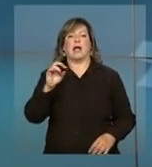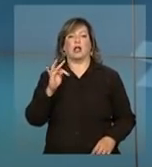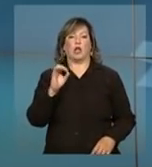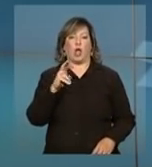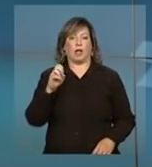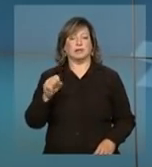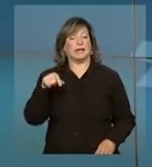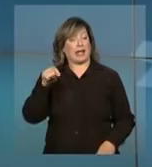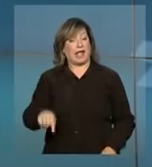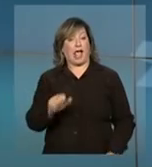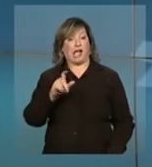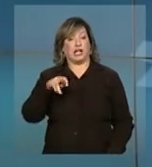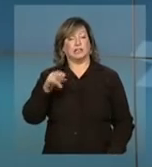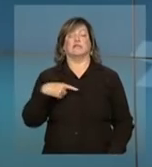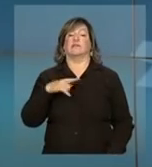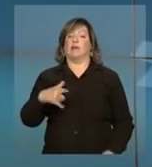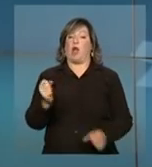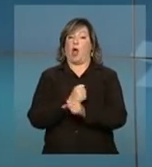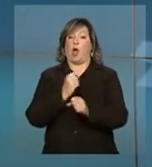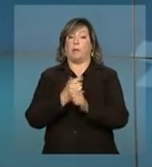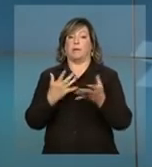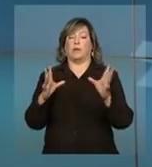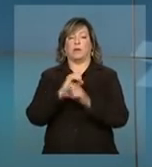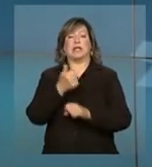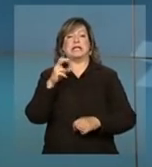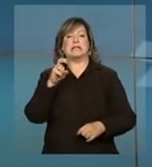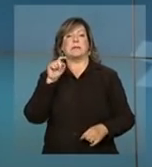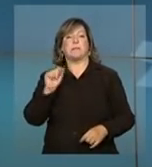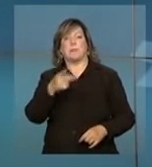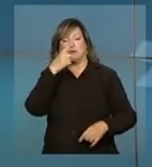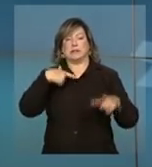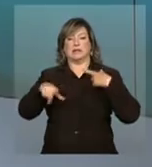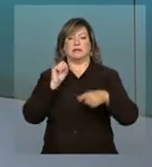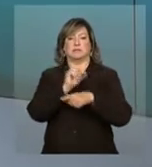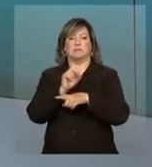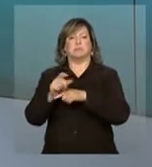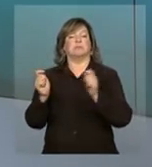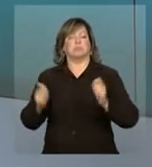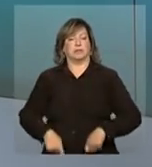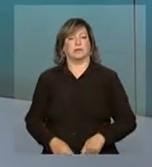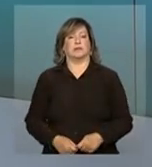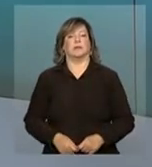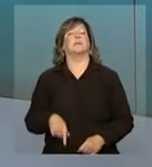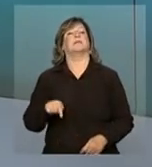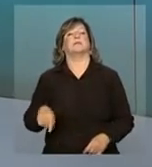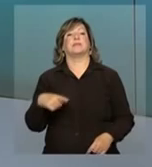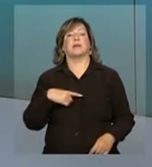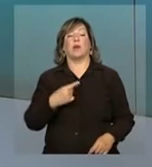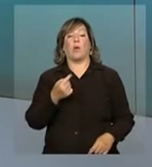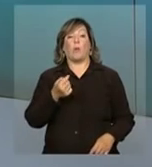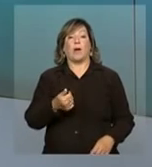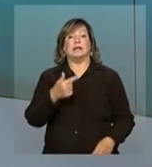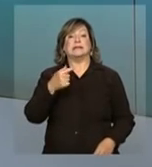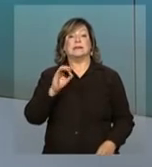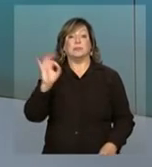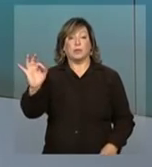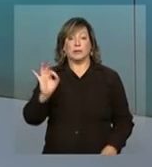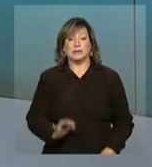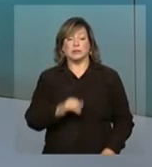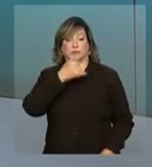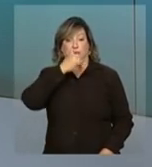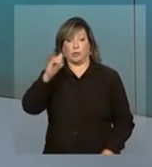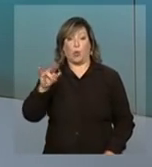com a agência, a obra deve gerar 15 mil empregos diretos. E atualmente, quase 70% da energia